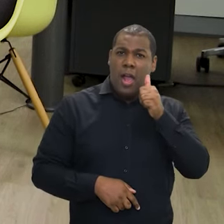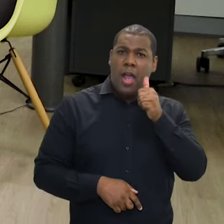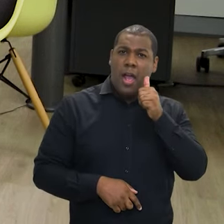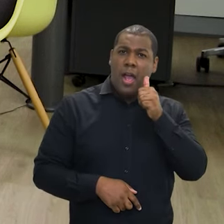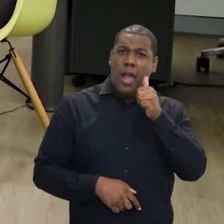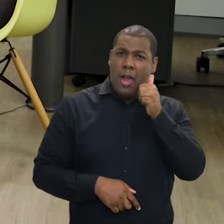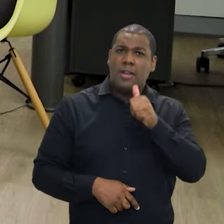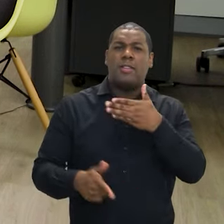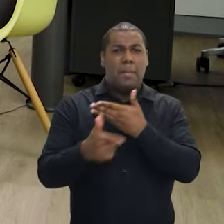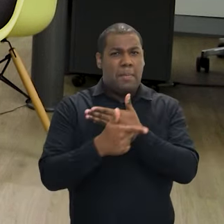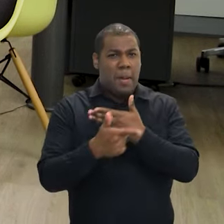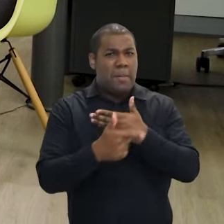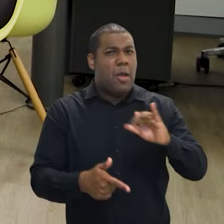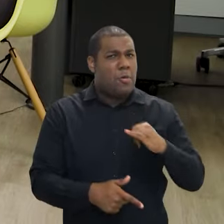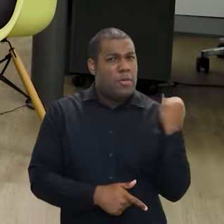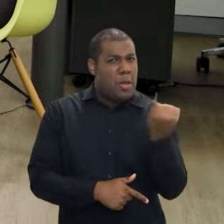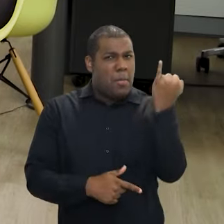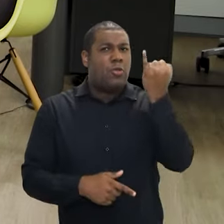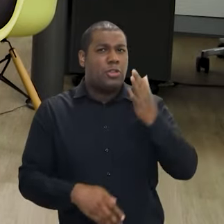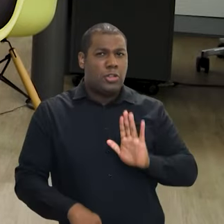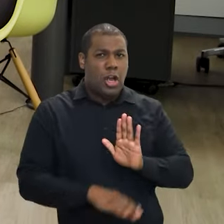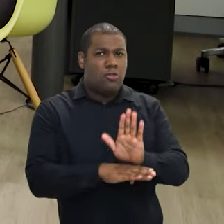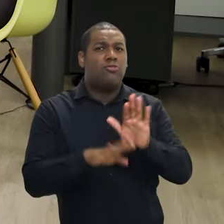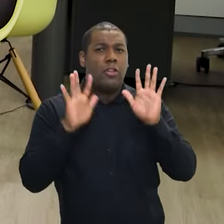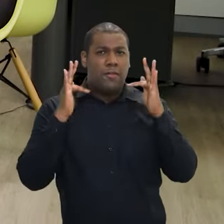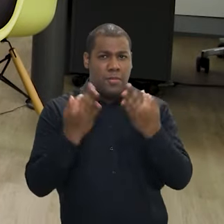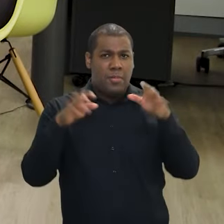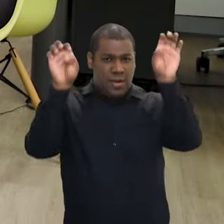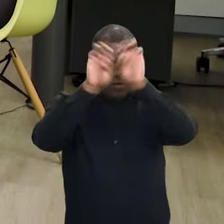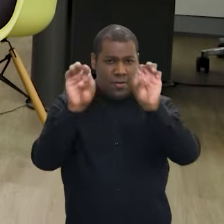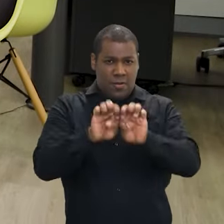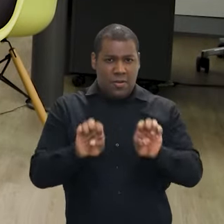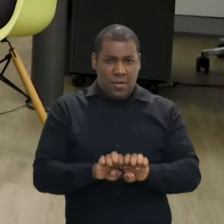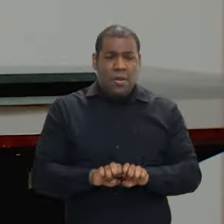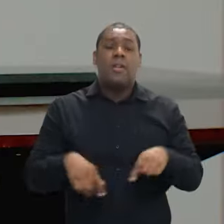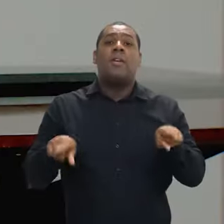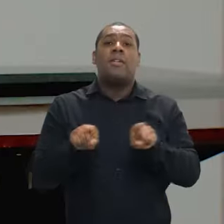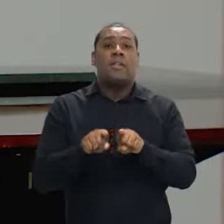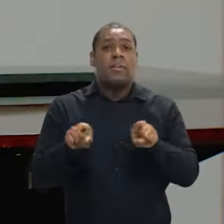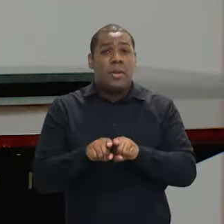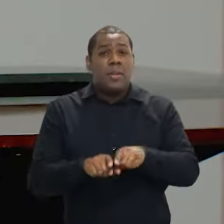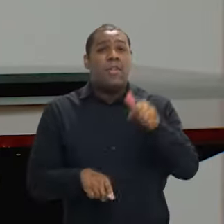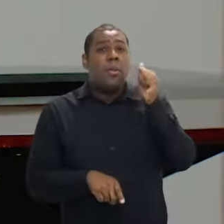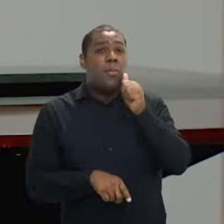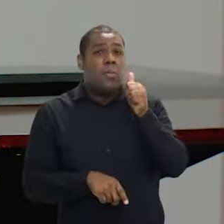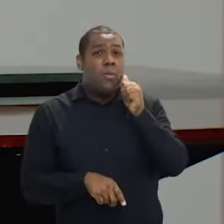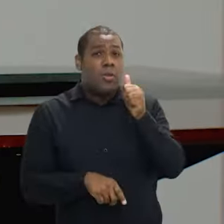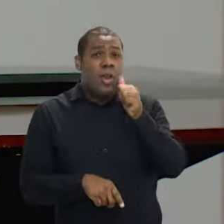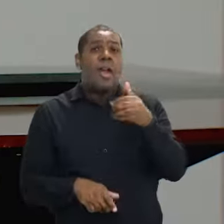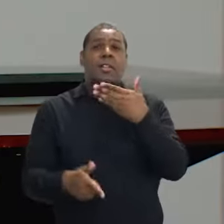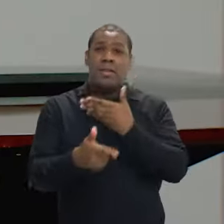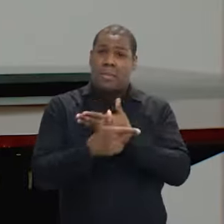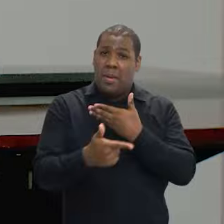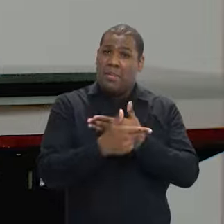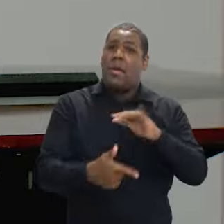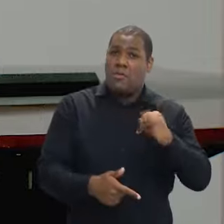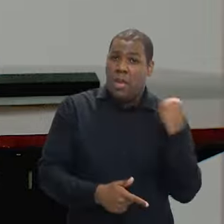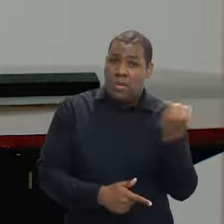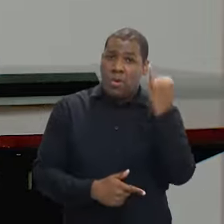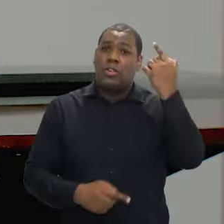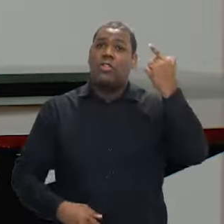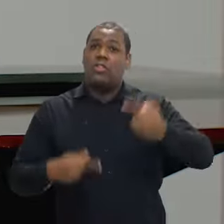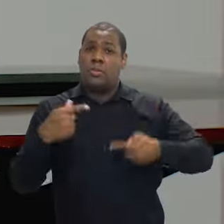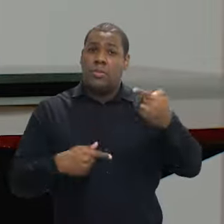das famílias, né? As mulheres são fundamentais nas políticas de acolhimento, né? Que o ministério também